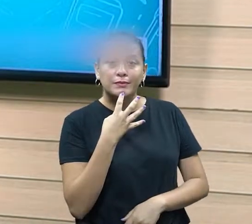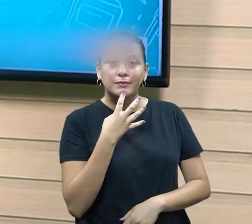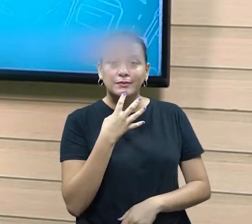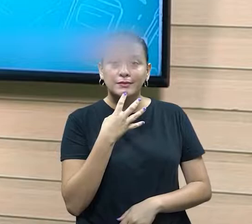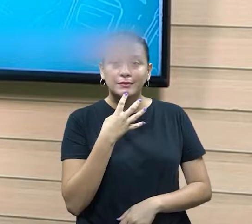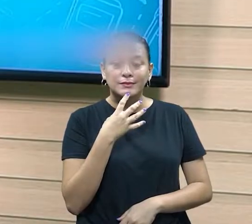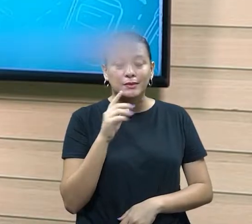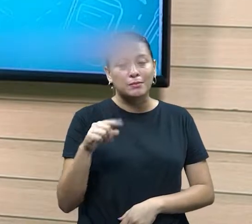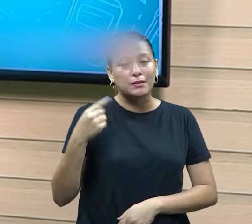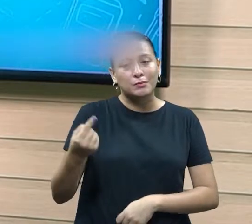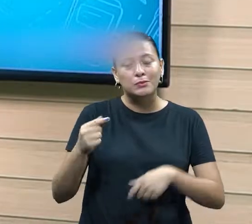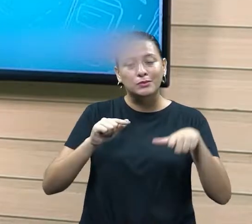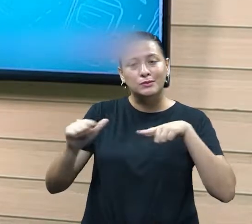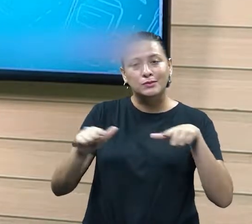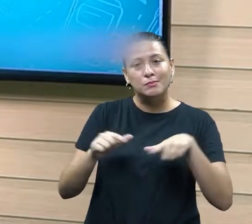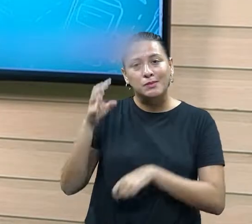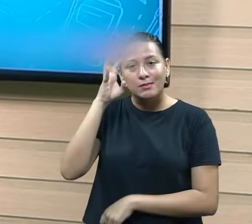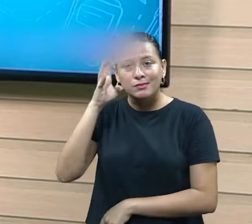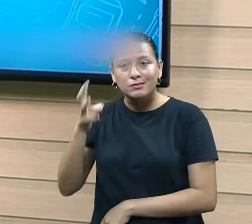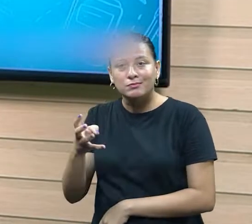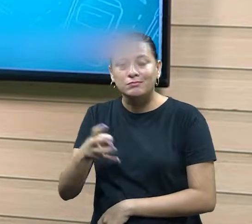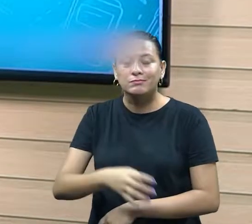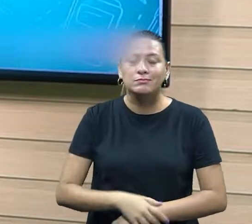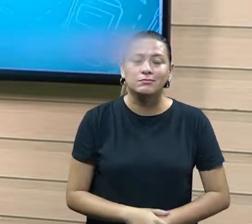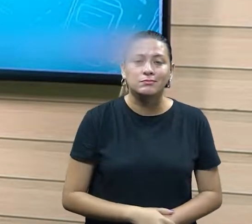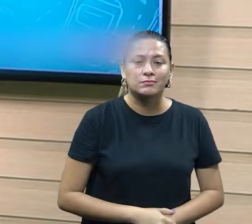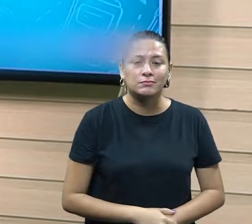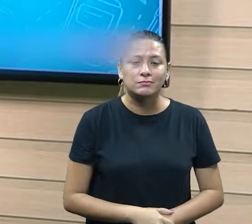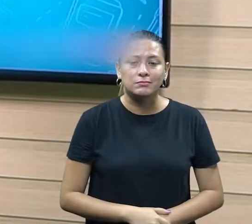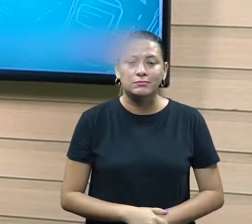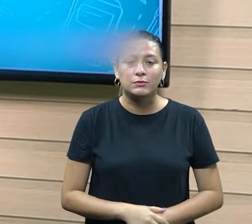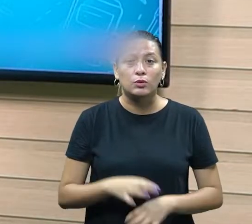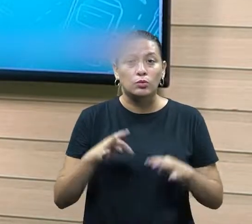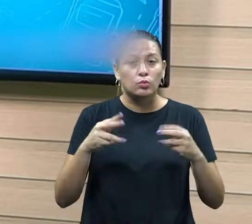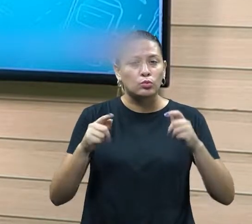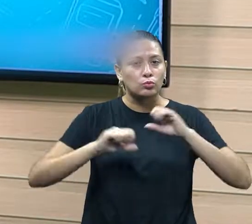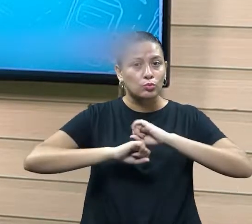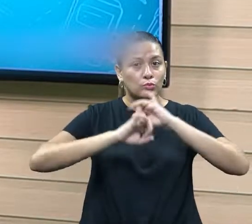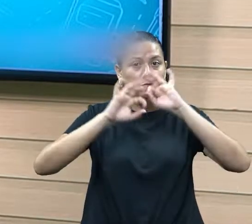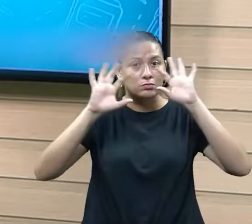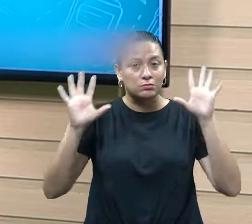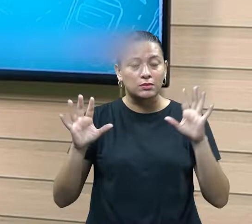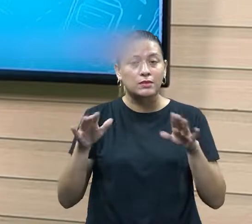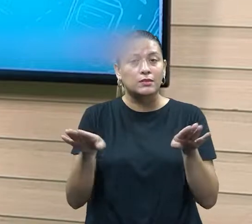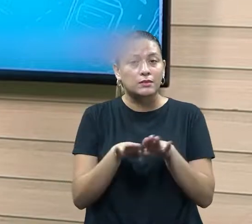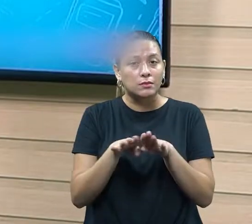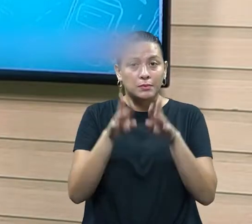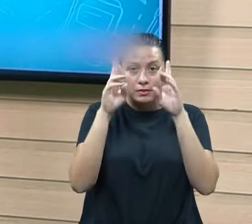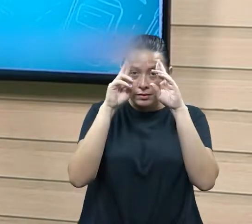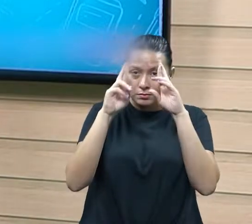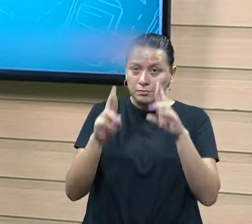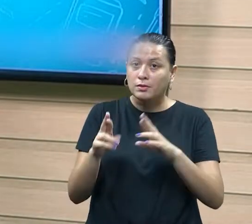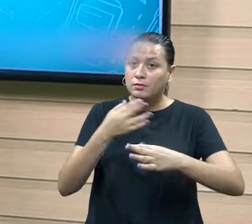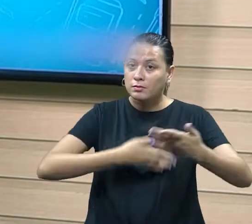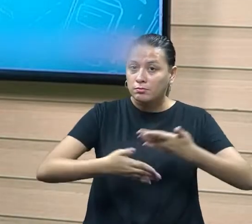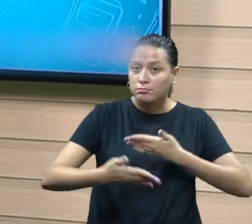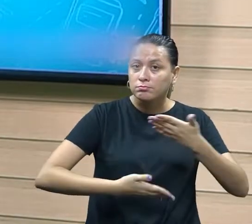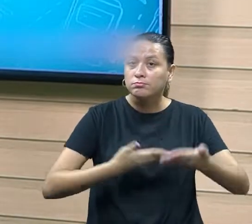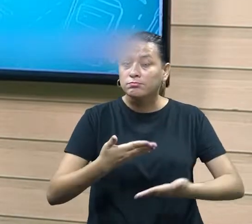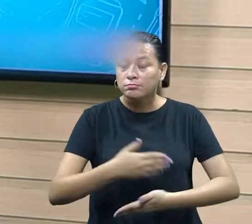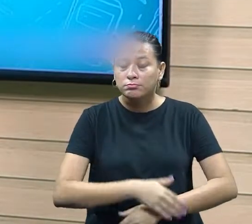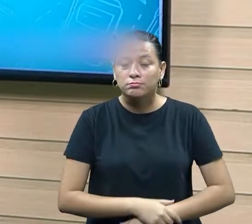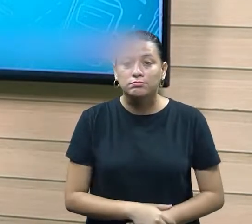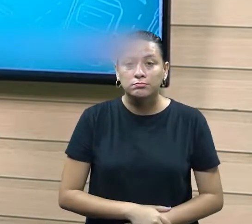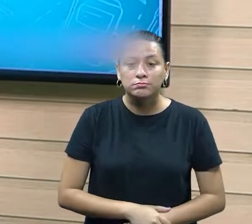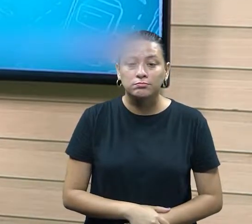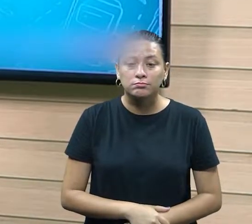conhecer para poder trabalhar e para que possa resolver isso, né? Tudo com certa clareza, né? E se respeitando e respeitando